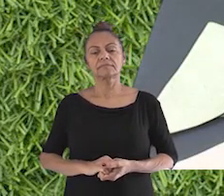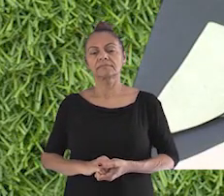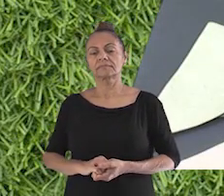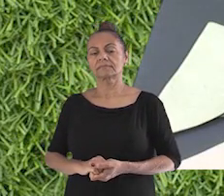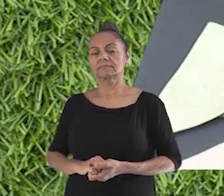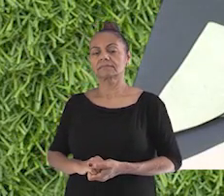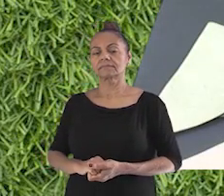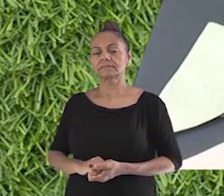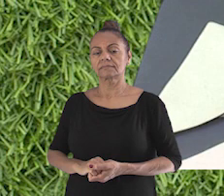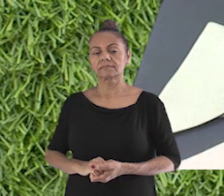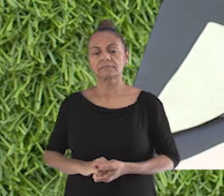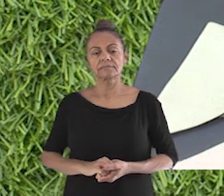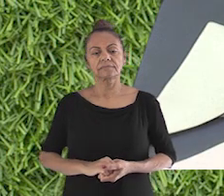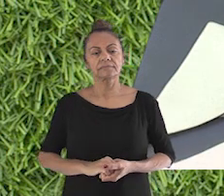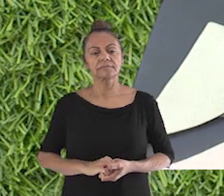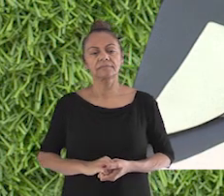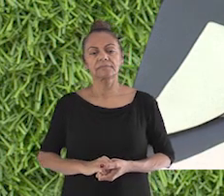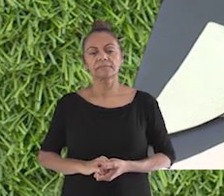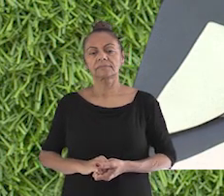Pronto.